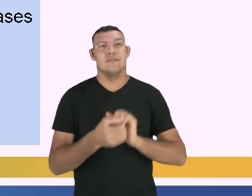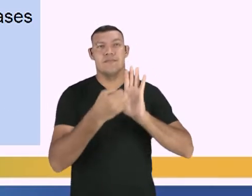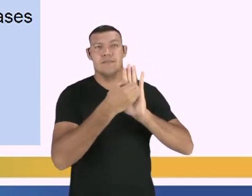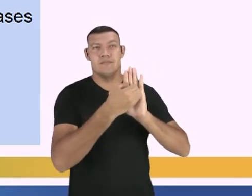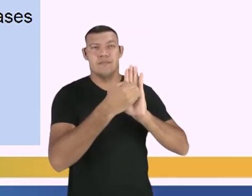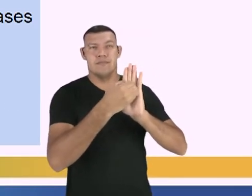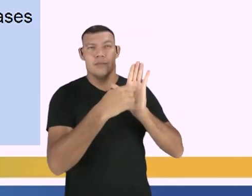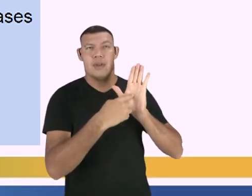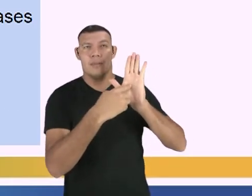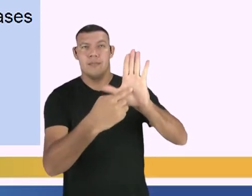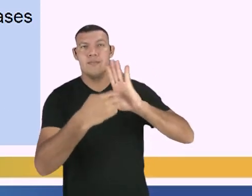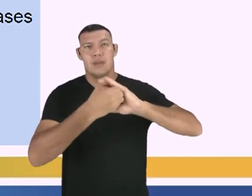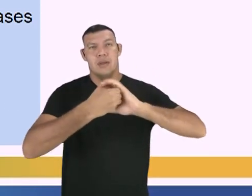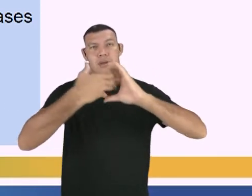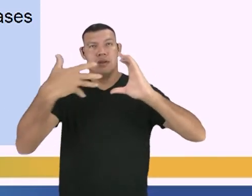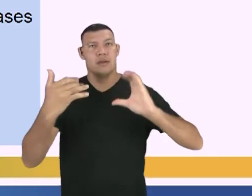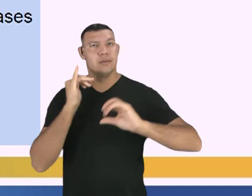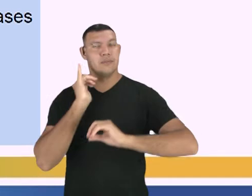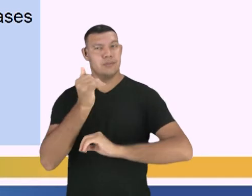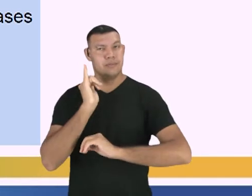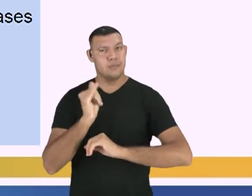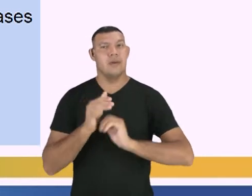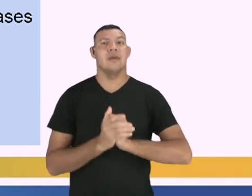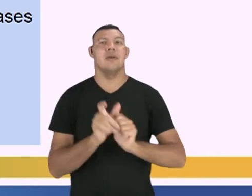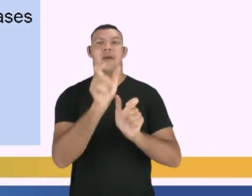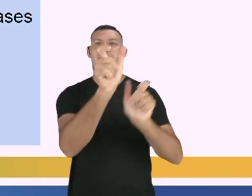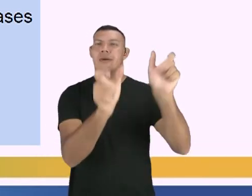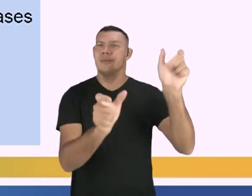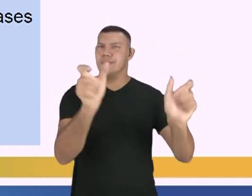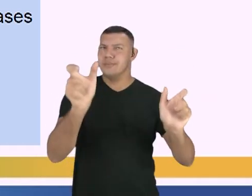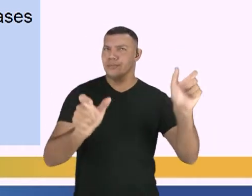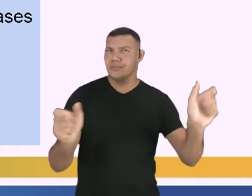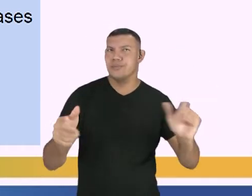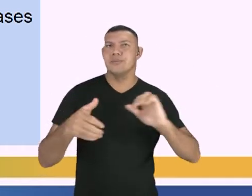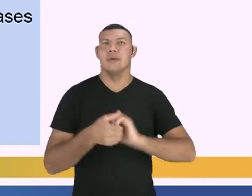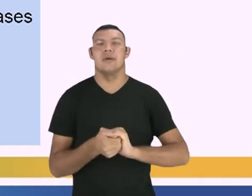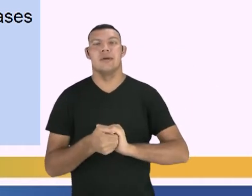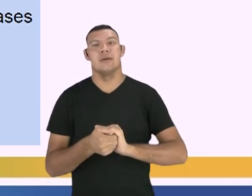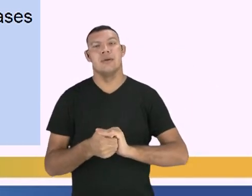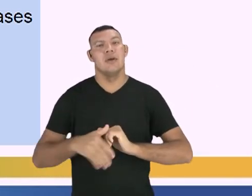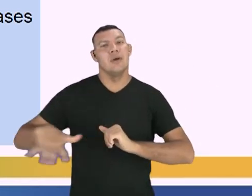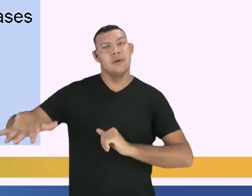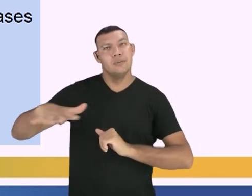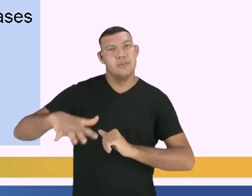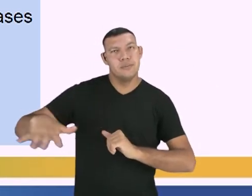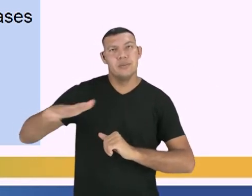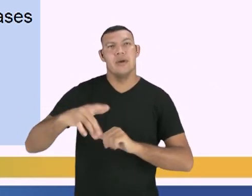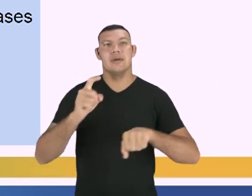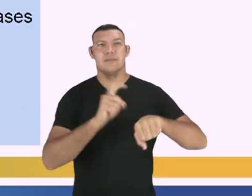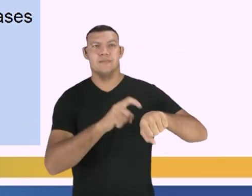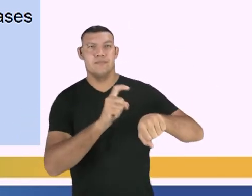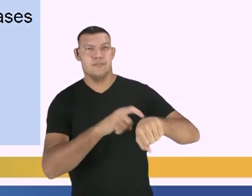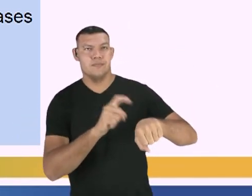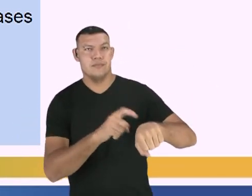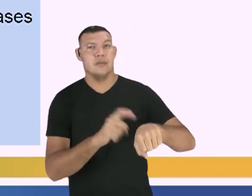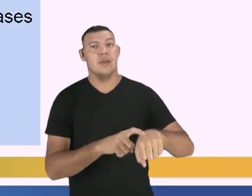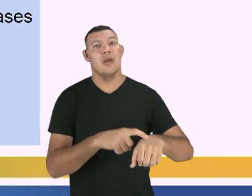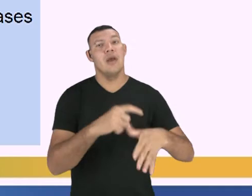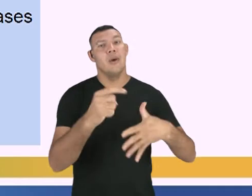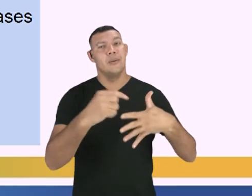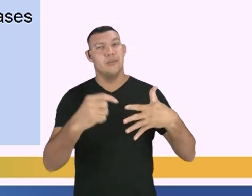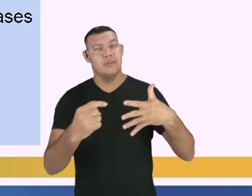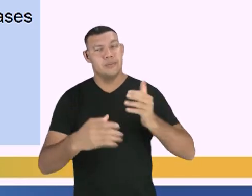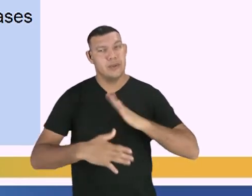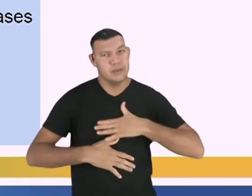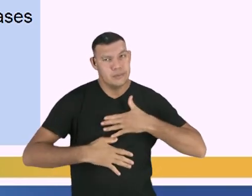narrativa? Que quais são as características da narrativa? O personagem, cenário, tempo, elemento surpresa,